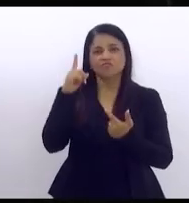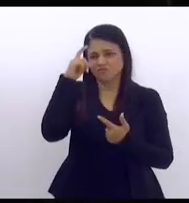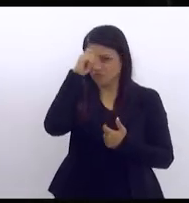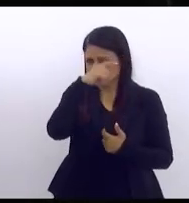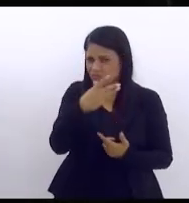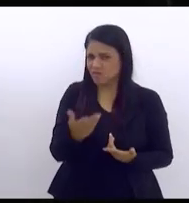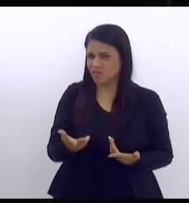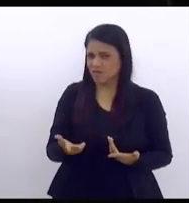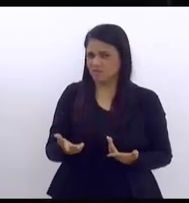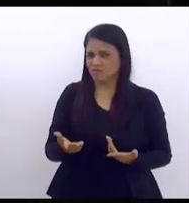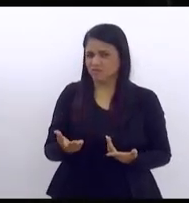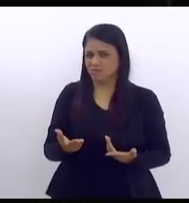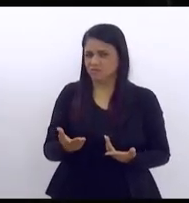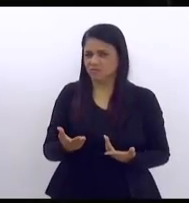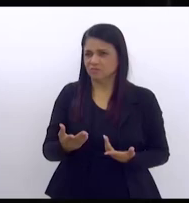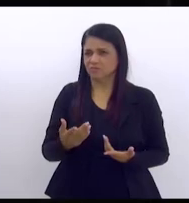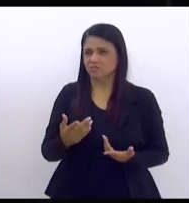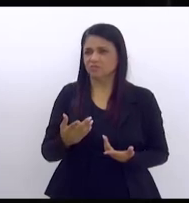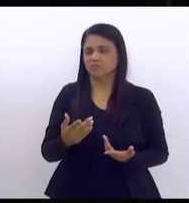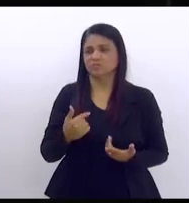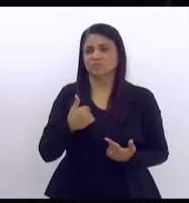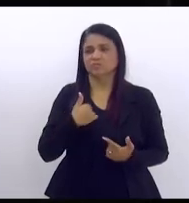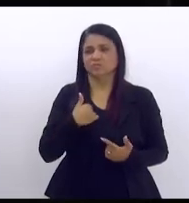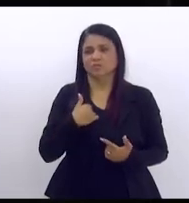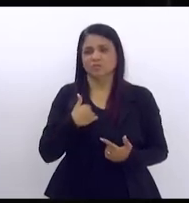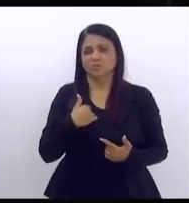nada mais nada justo